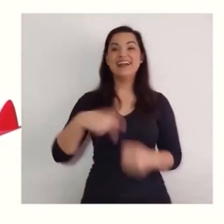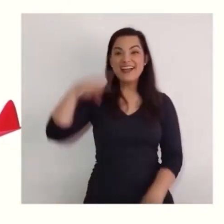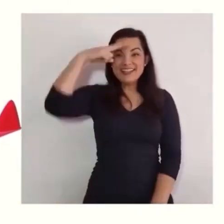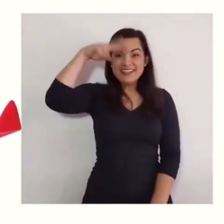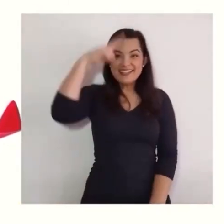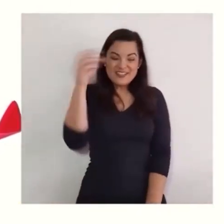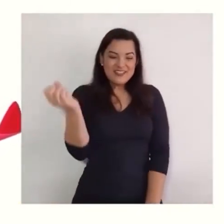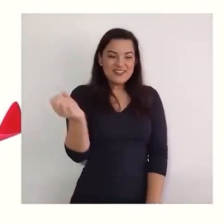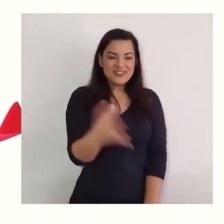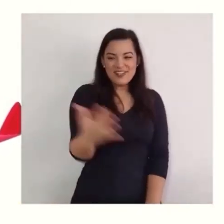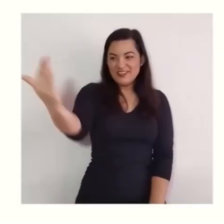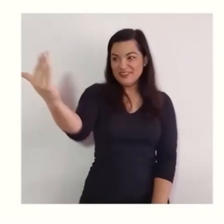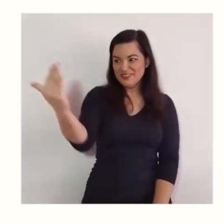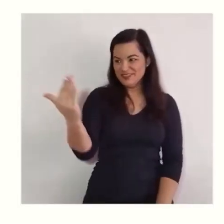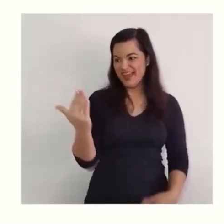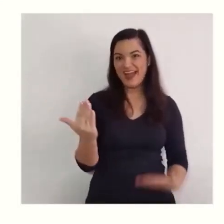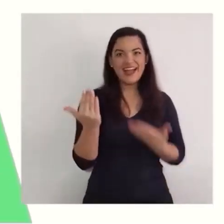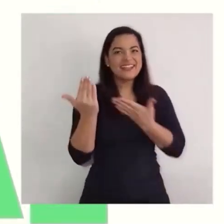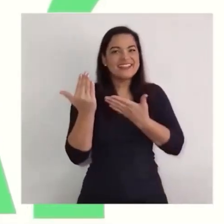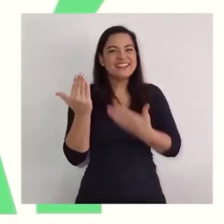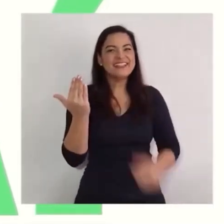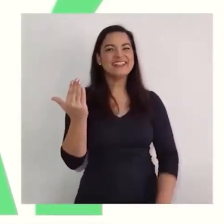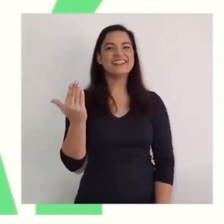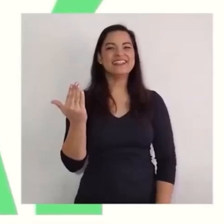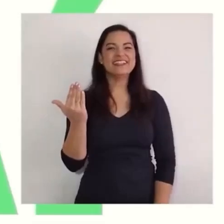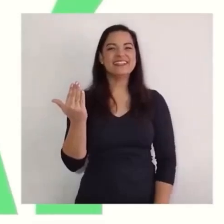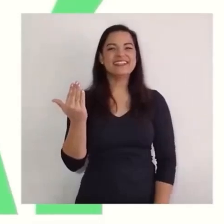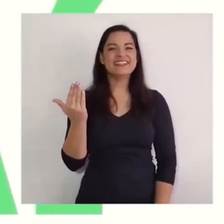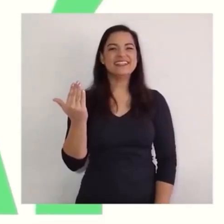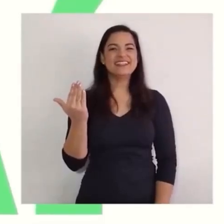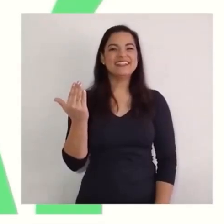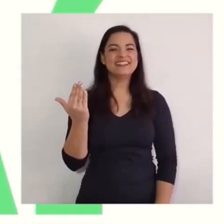Vem uma história aí